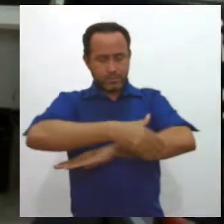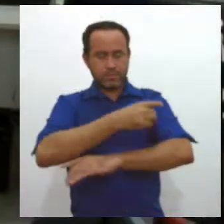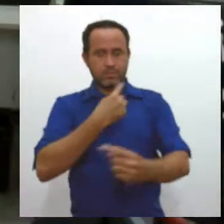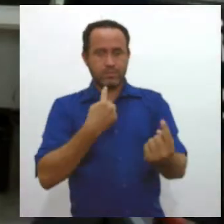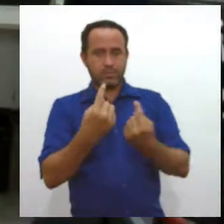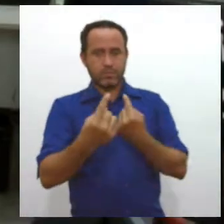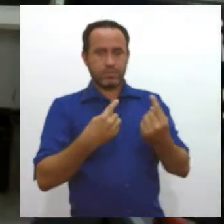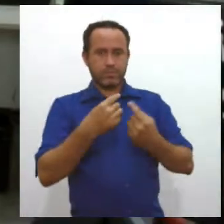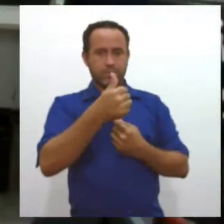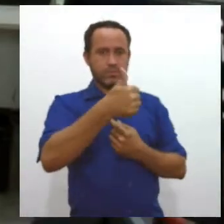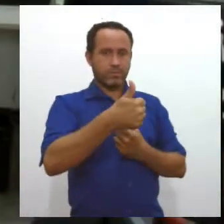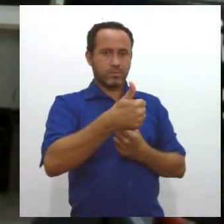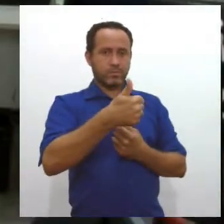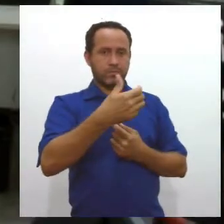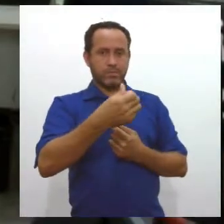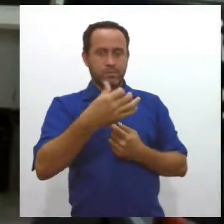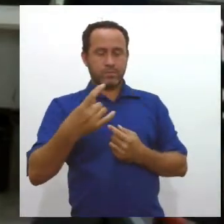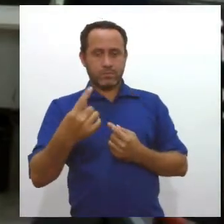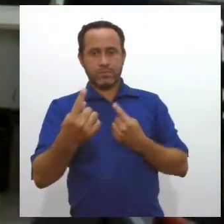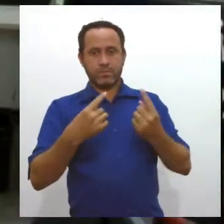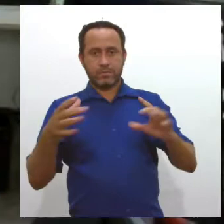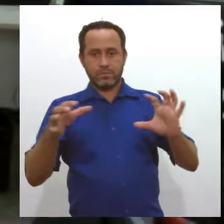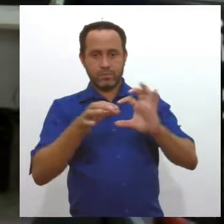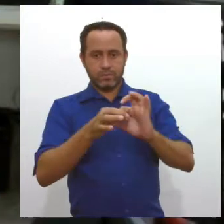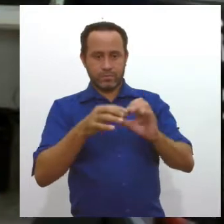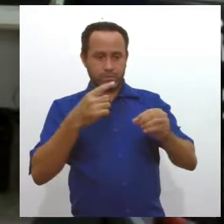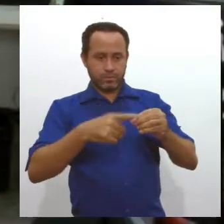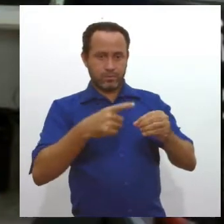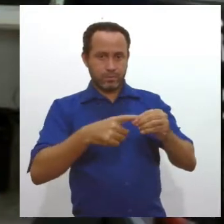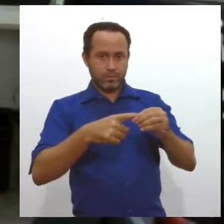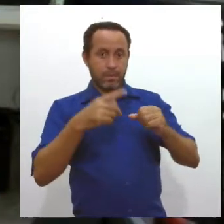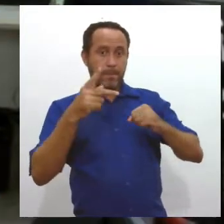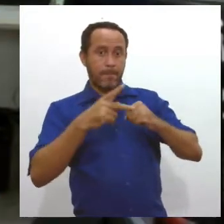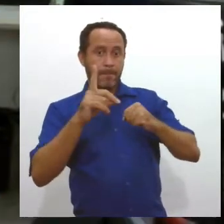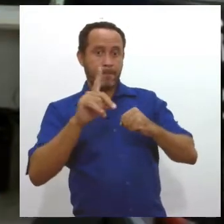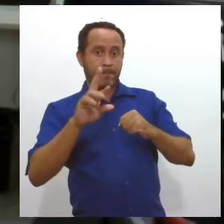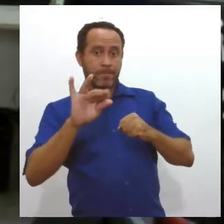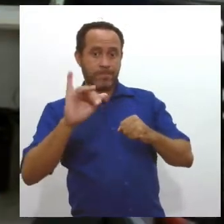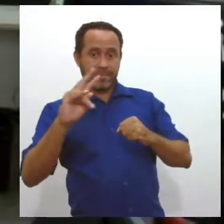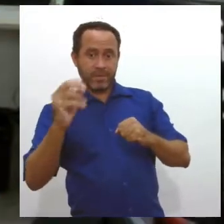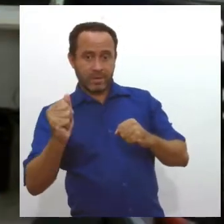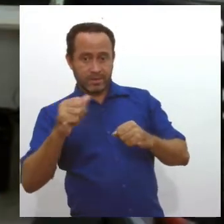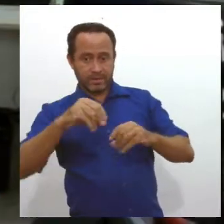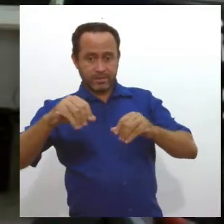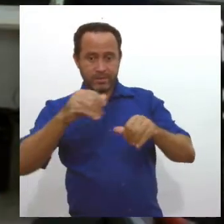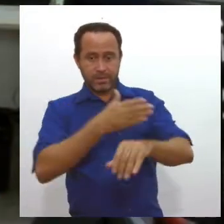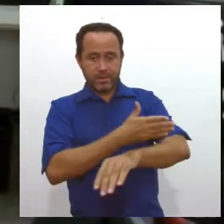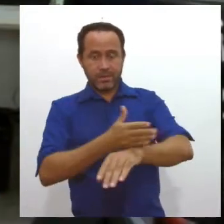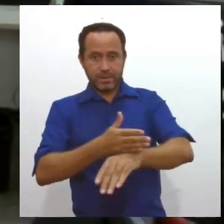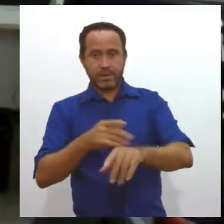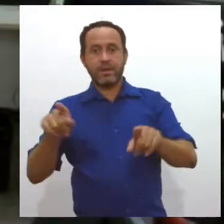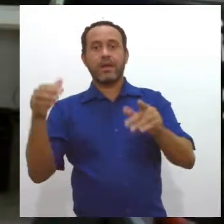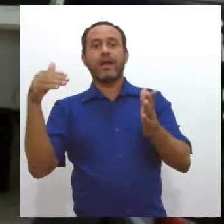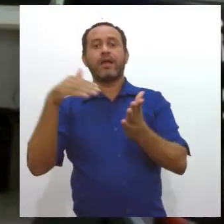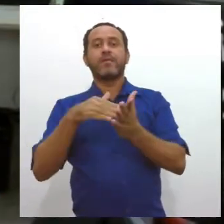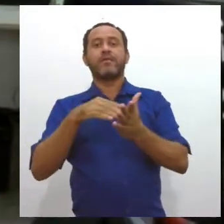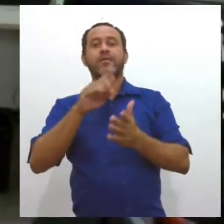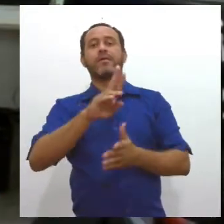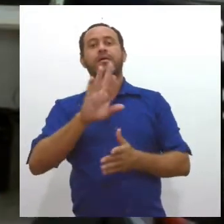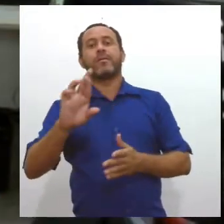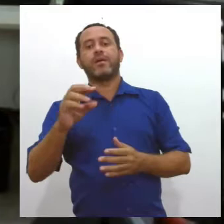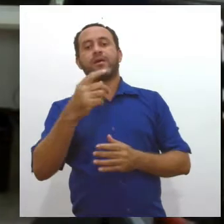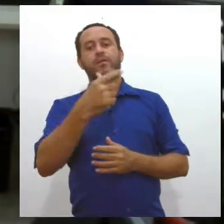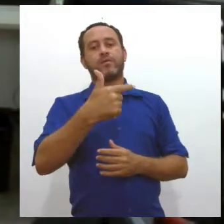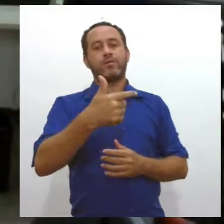160, no trecho que liga o povoado Pedrinhas, no município de Areia Branca, até a BR-235,